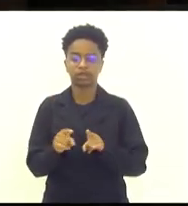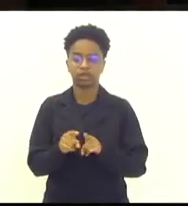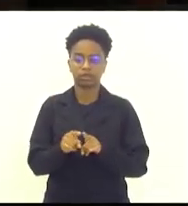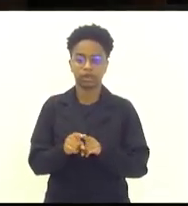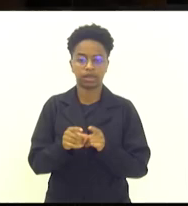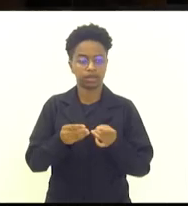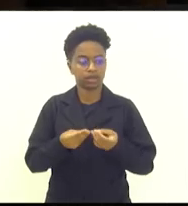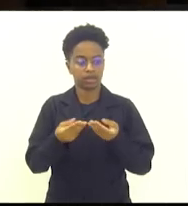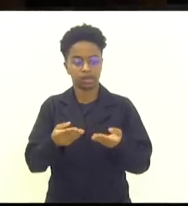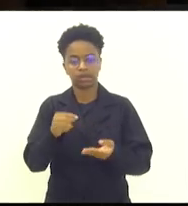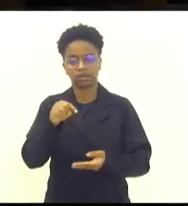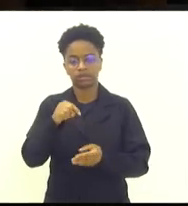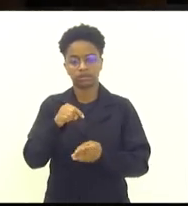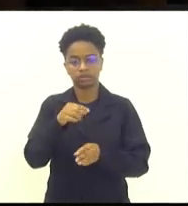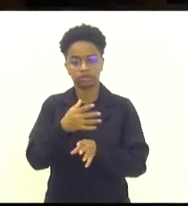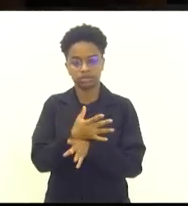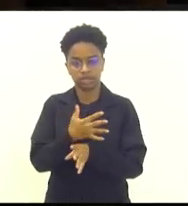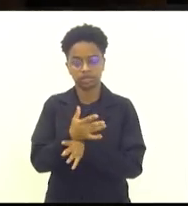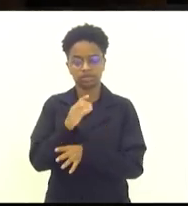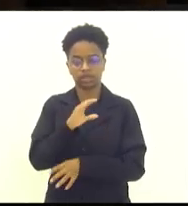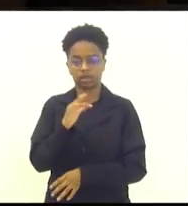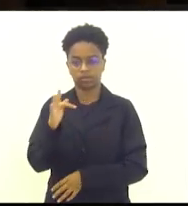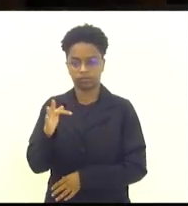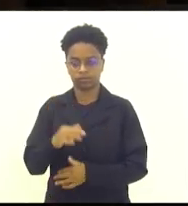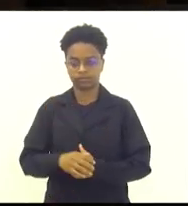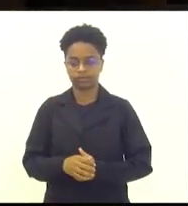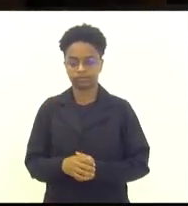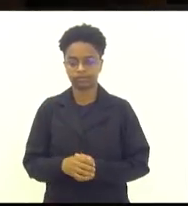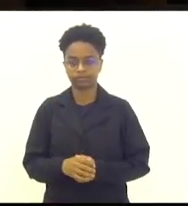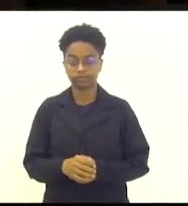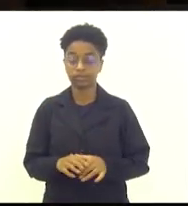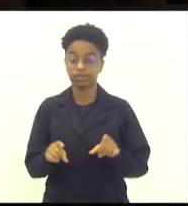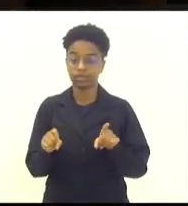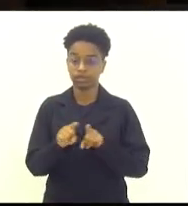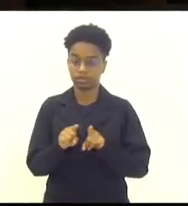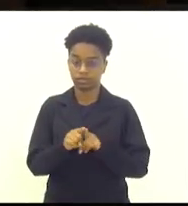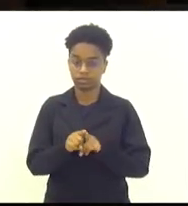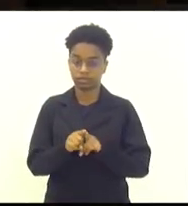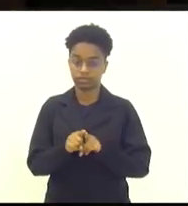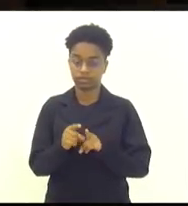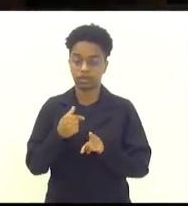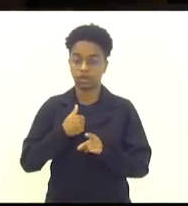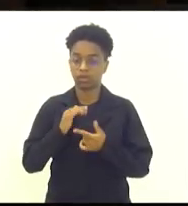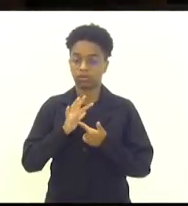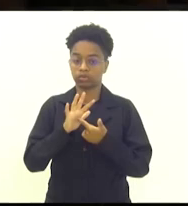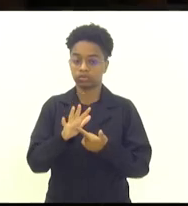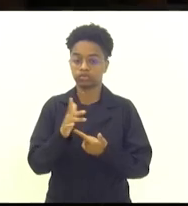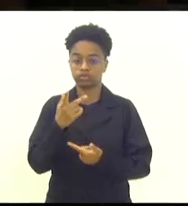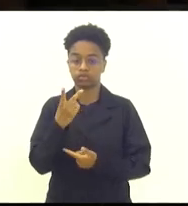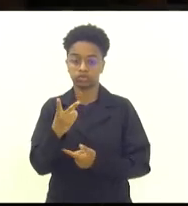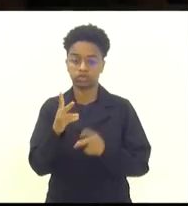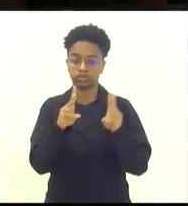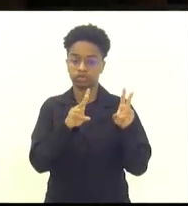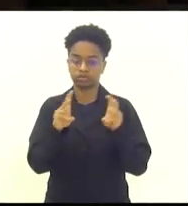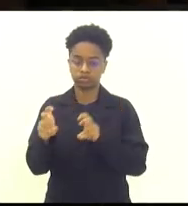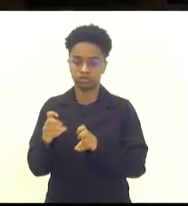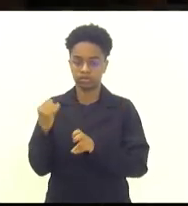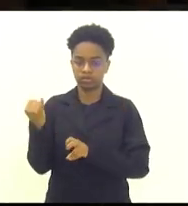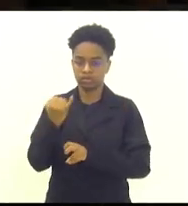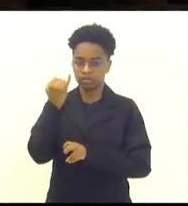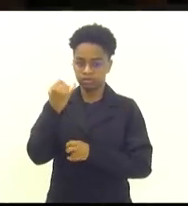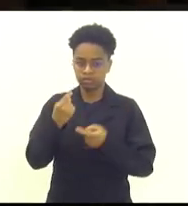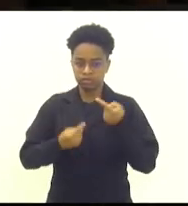município de Cabo Frio. E aí, além disso, eu trago aqui duas pautas que são muito importantes